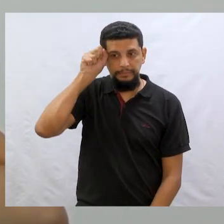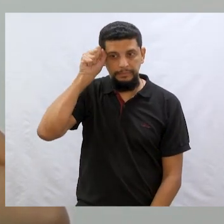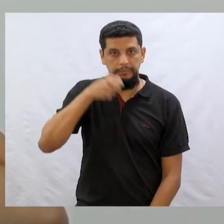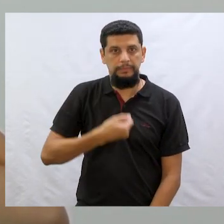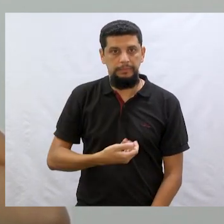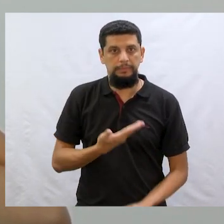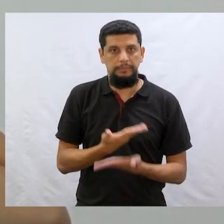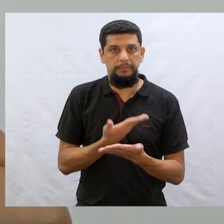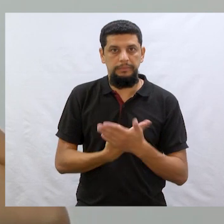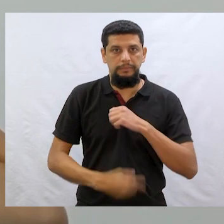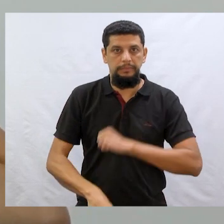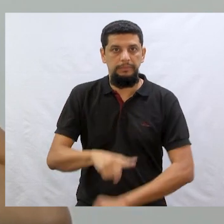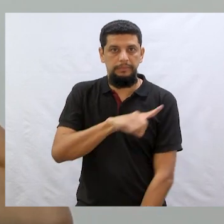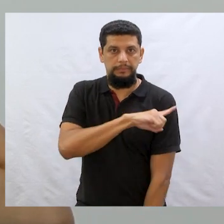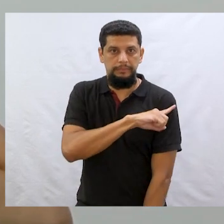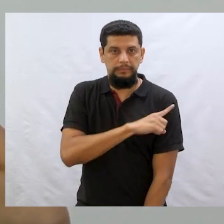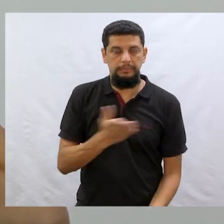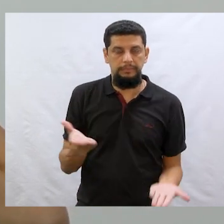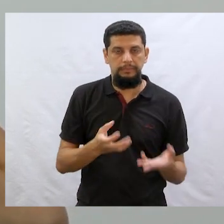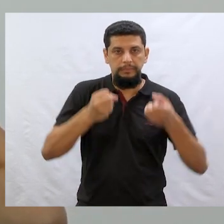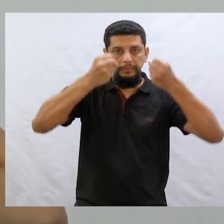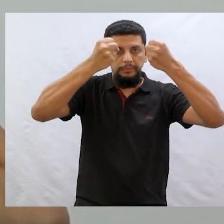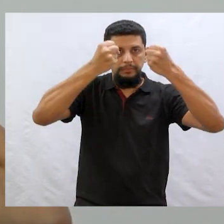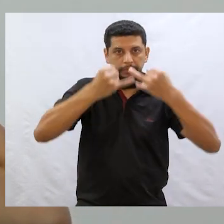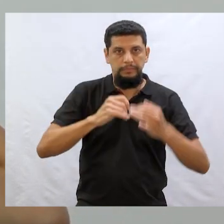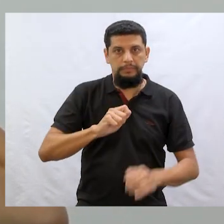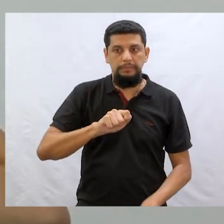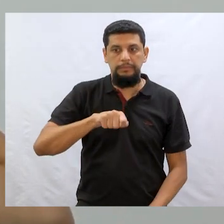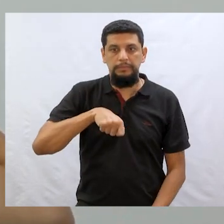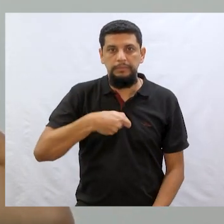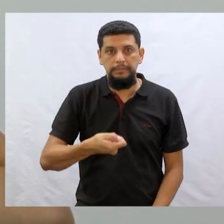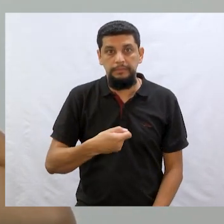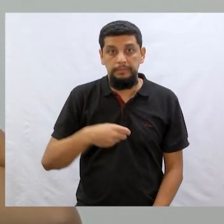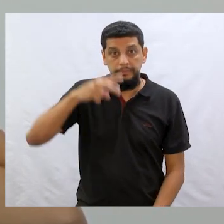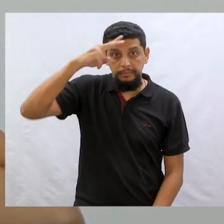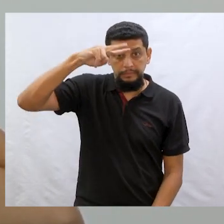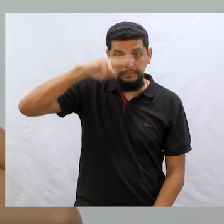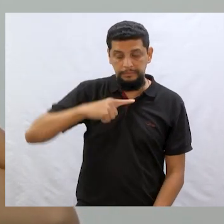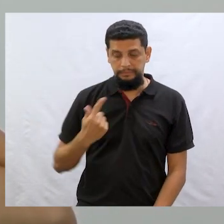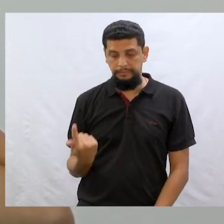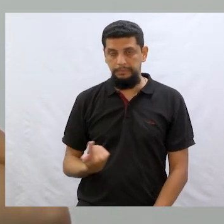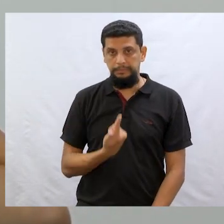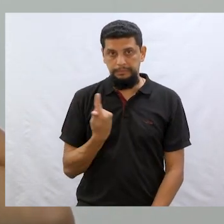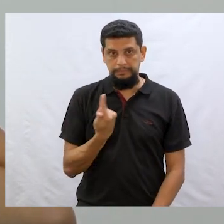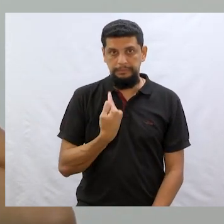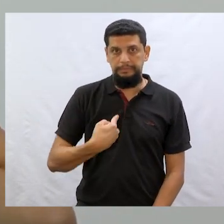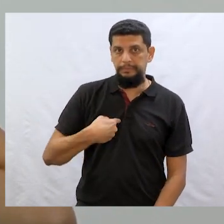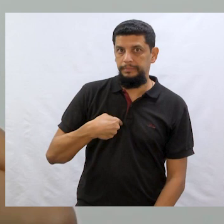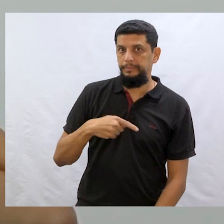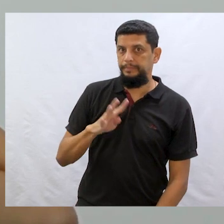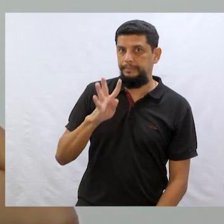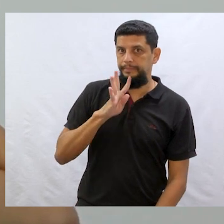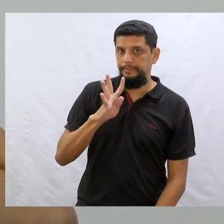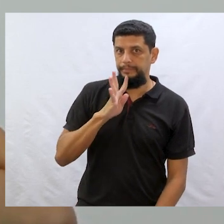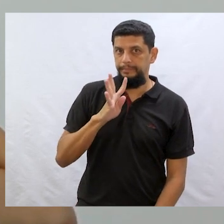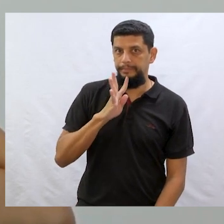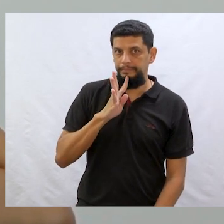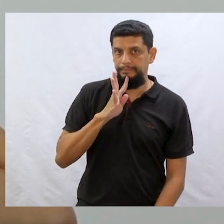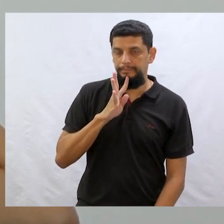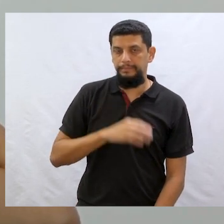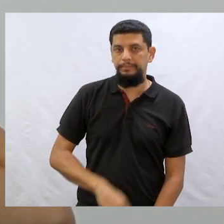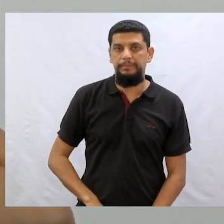Eu trouxe o ano bem e hoje eu vou falar um pouquinho sobre algumas histórias de gigantes que eu conheço.